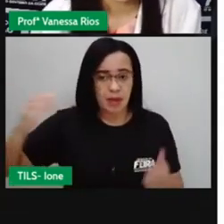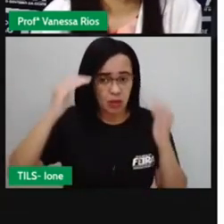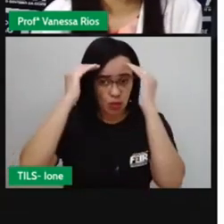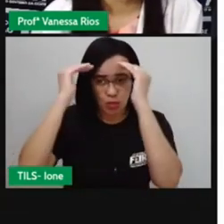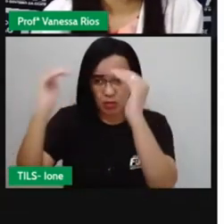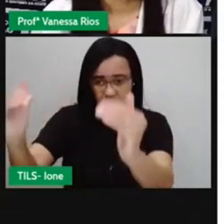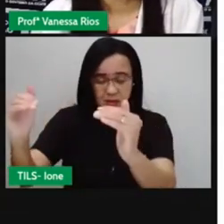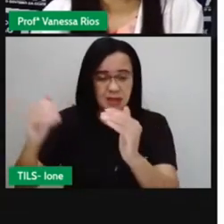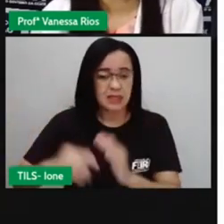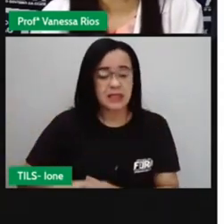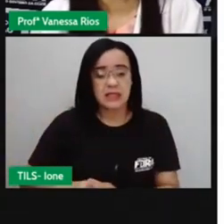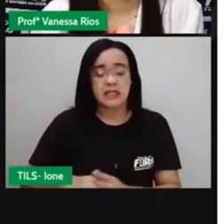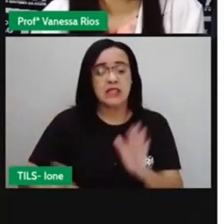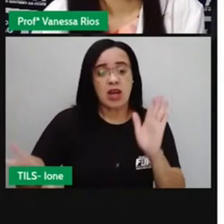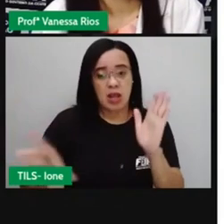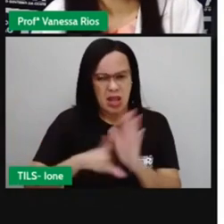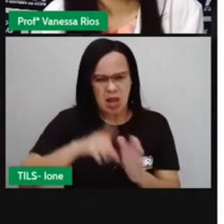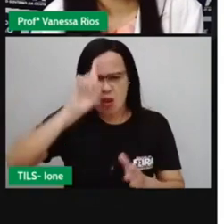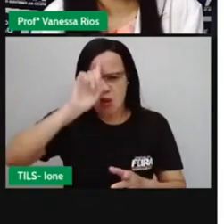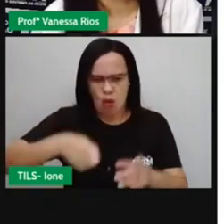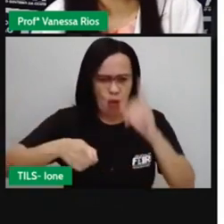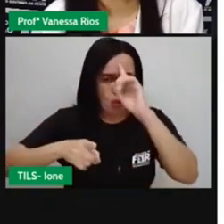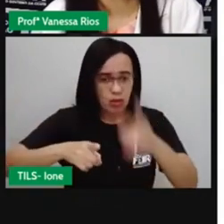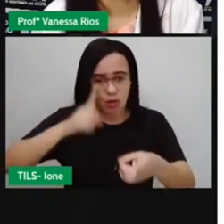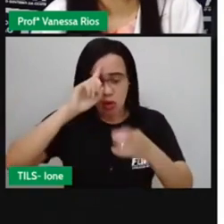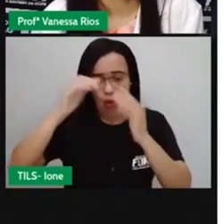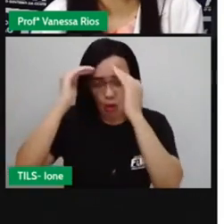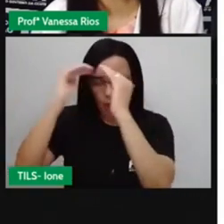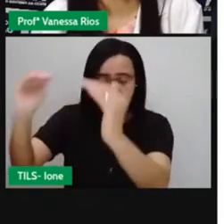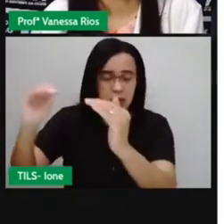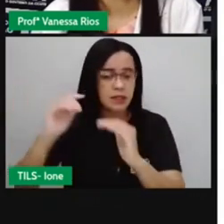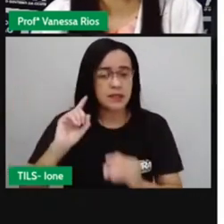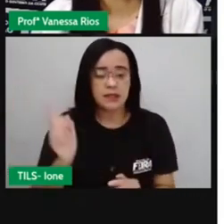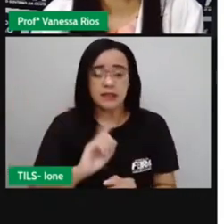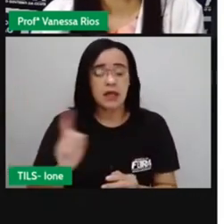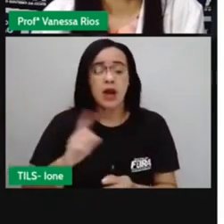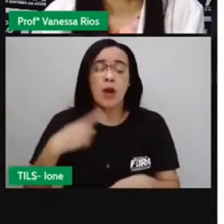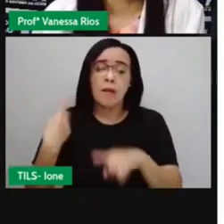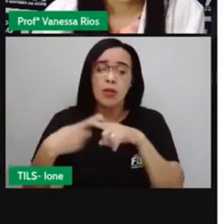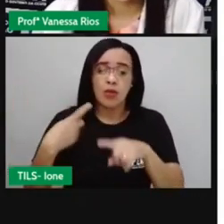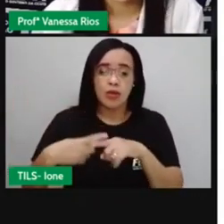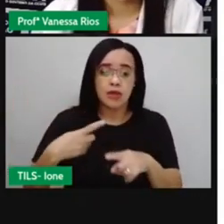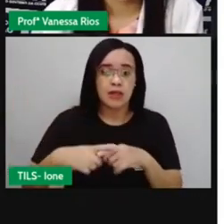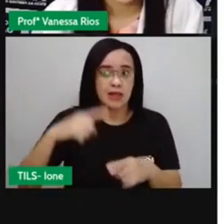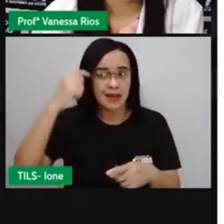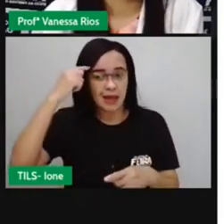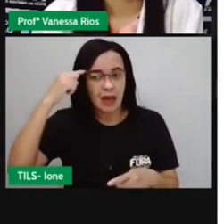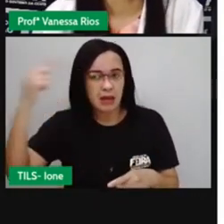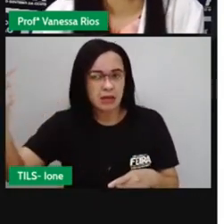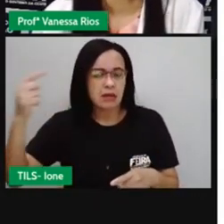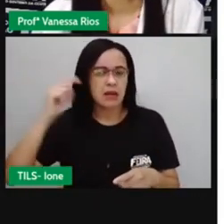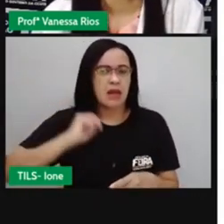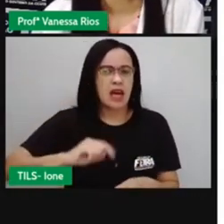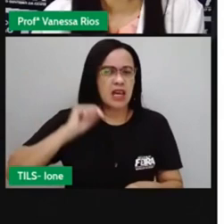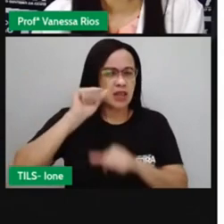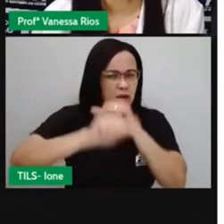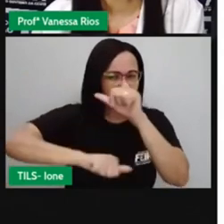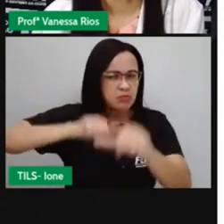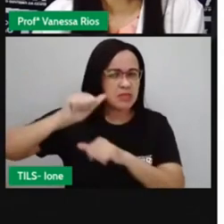Portugal. Tinha, assim, ideias relacionadas à intenção de liberdade do Brasil,